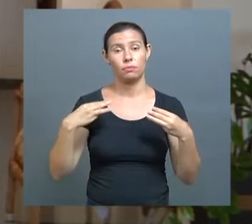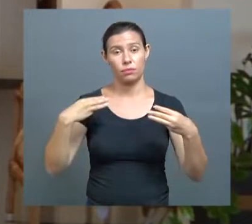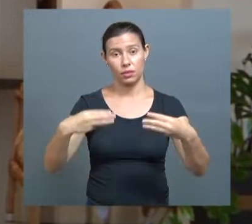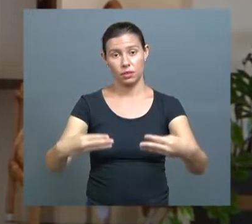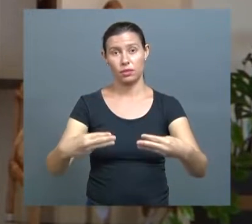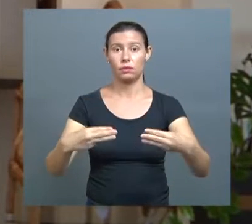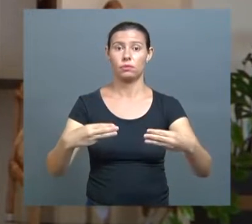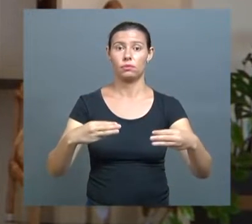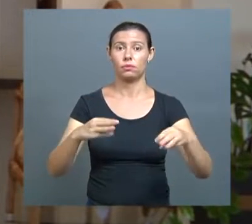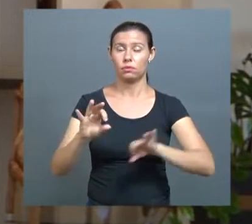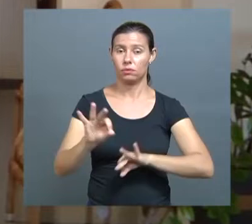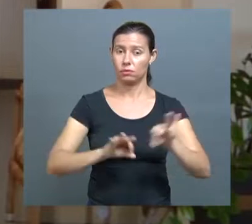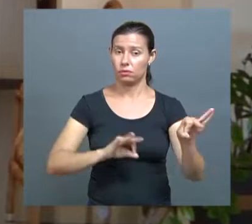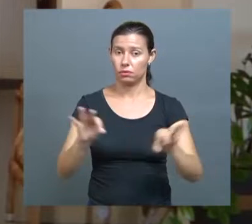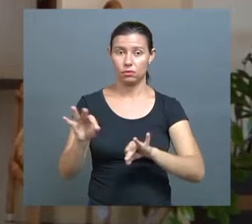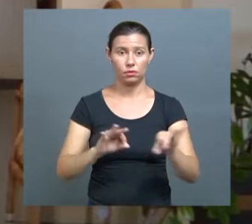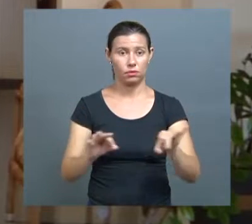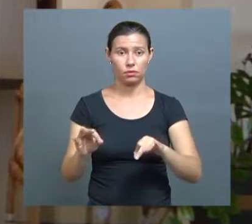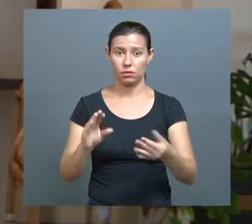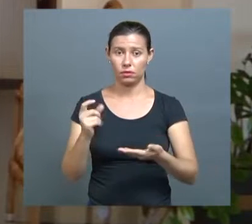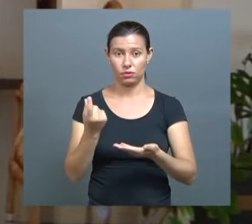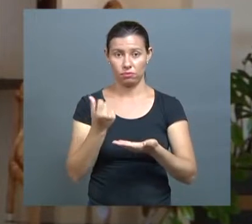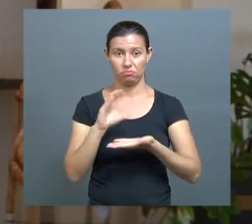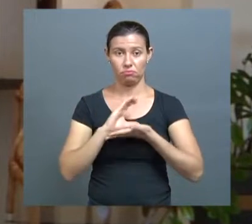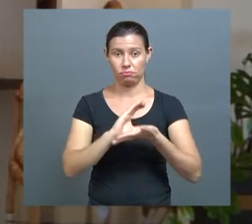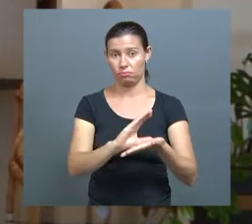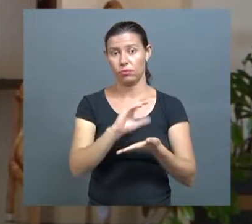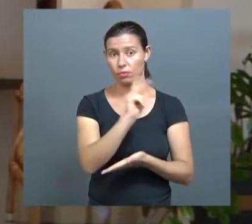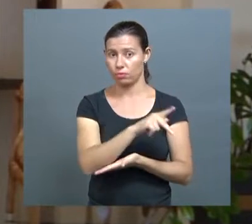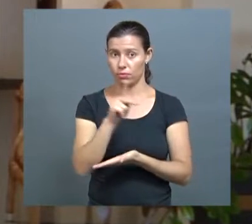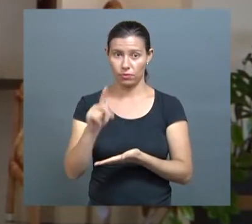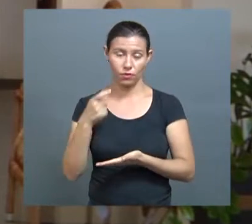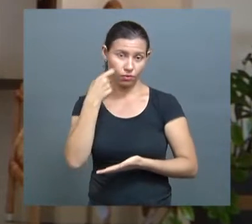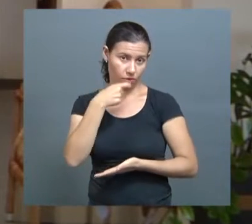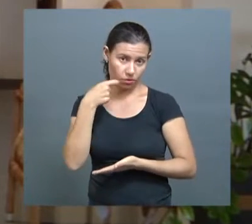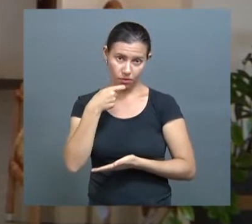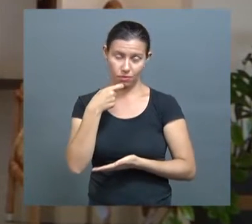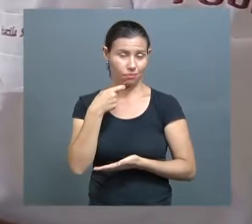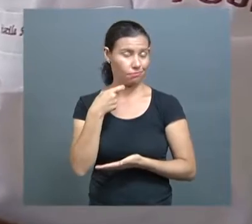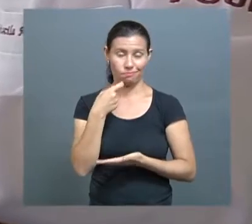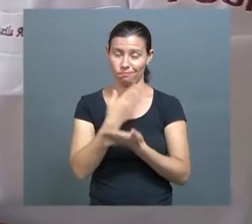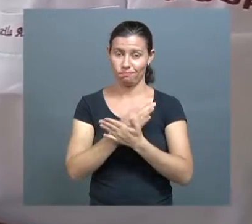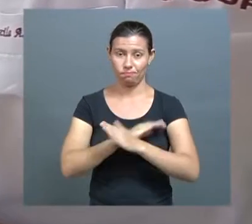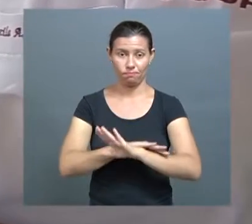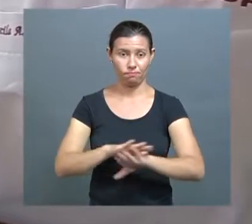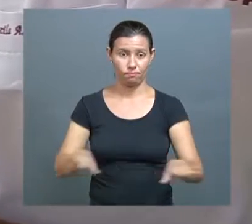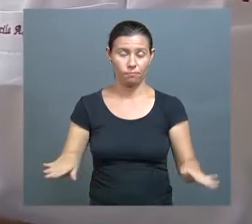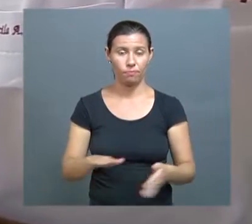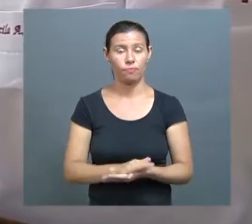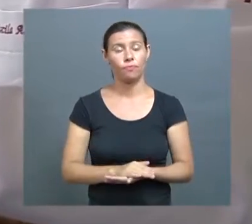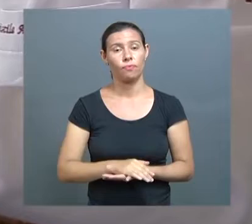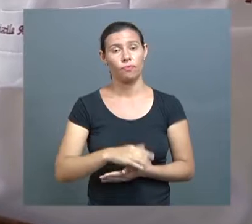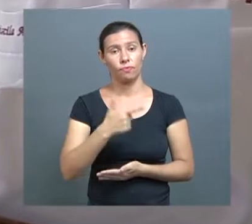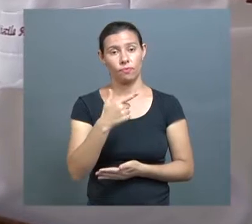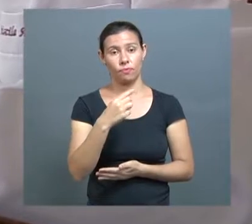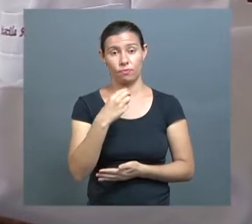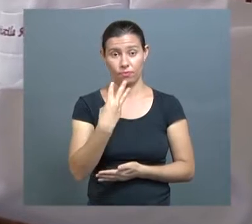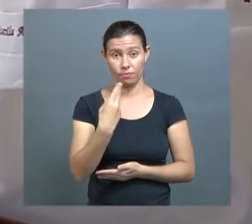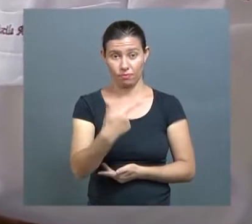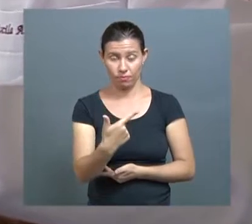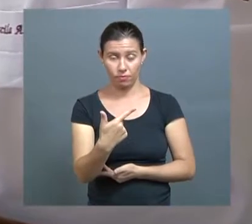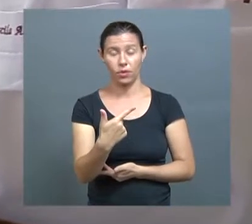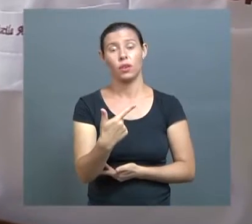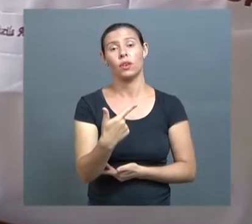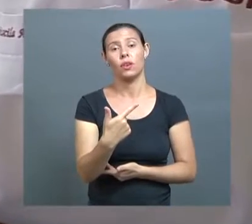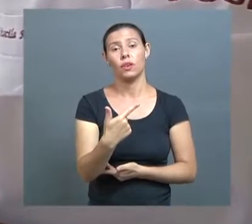Planejamento confirmou que realmente não vai ser pago mais o adicional para o plantão hospitalar aos docentes. Dos 32 plantonistas do